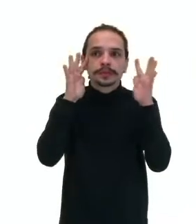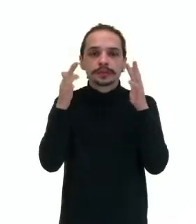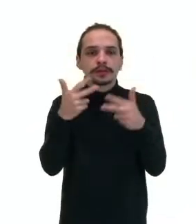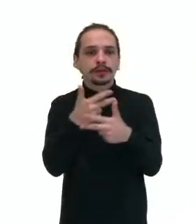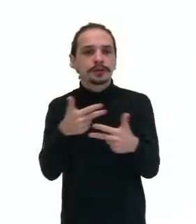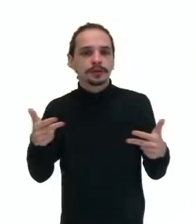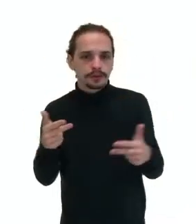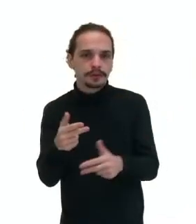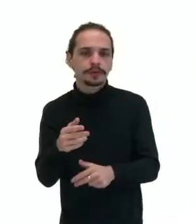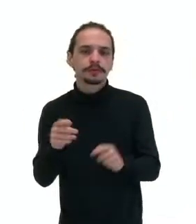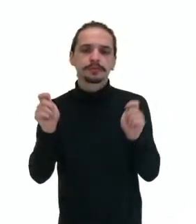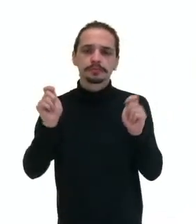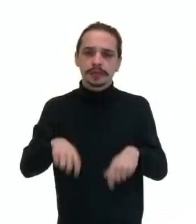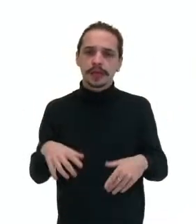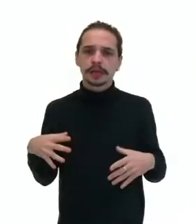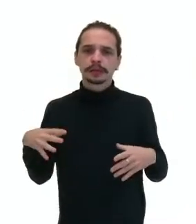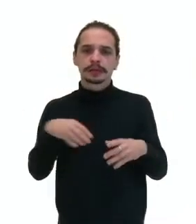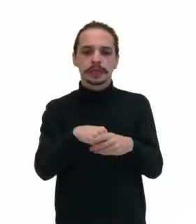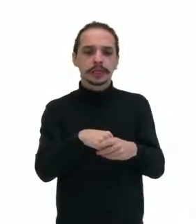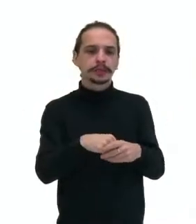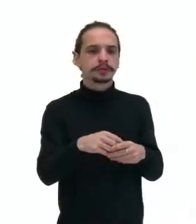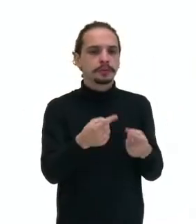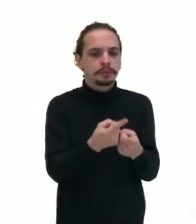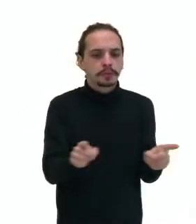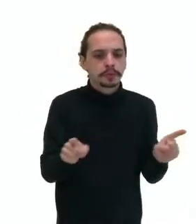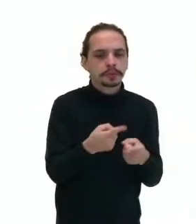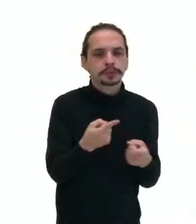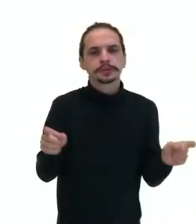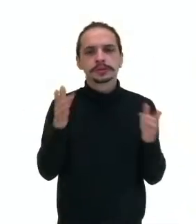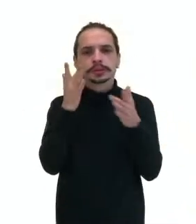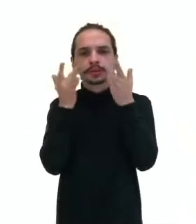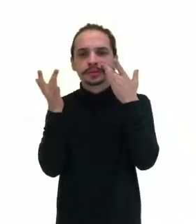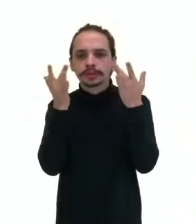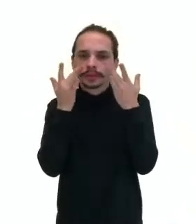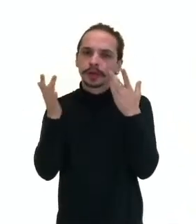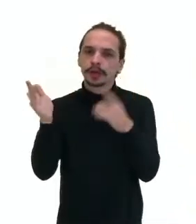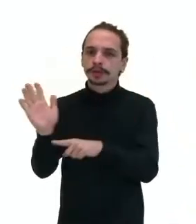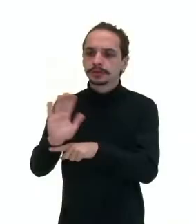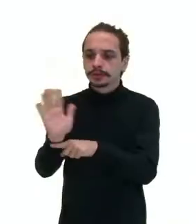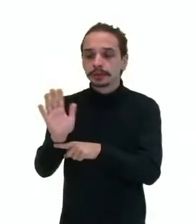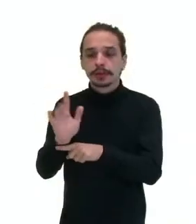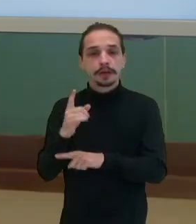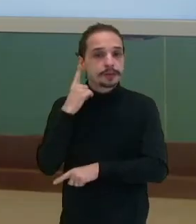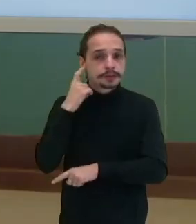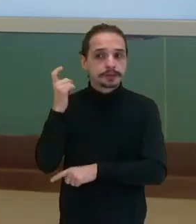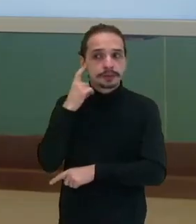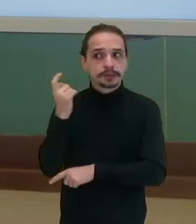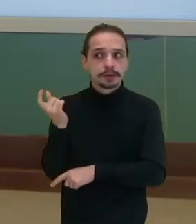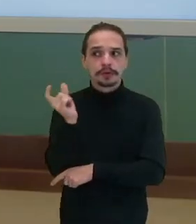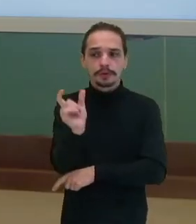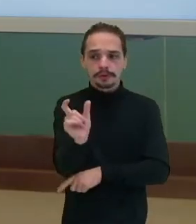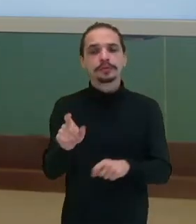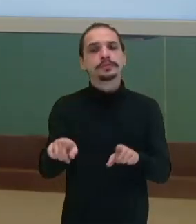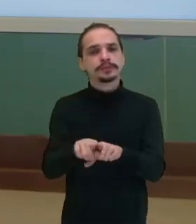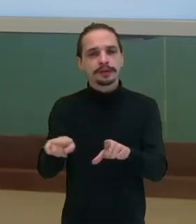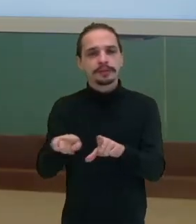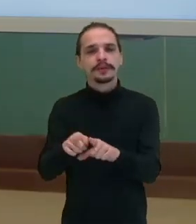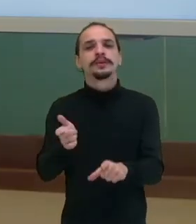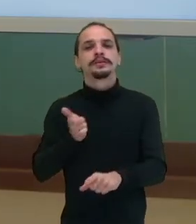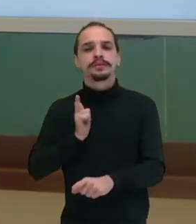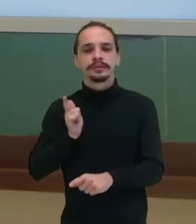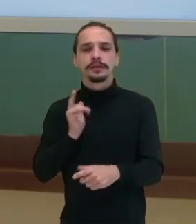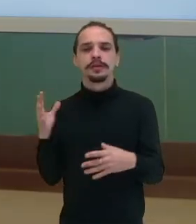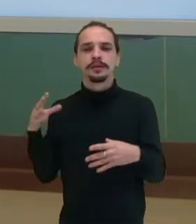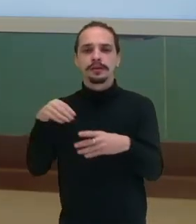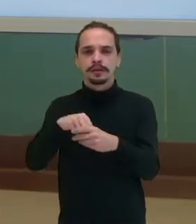Então, seja na música, seja no teatro, na dança, no cinema, essas palavras-sons, né? Elas também vão estar presentes para explicar,